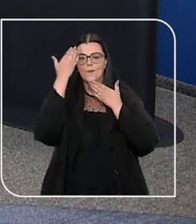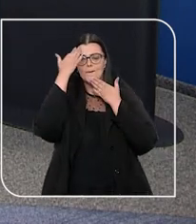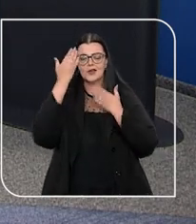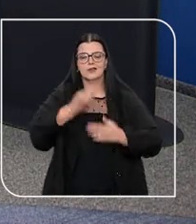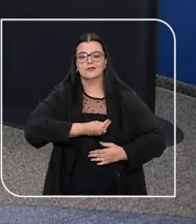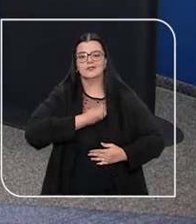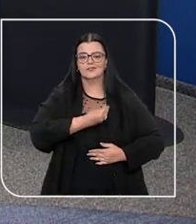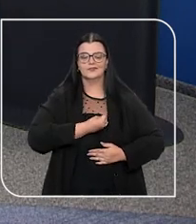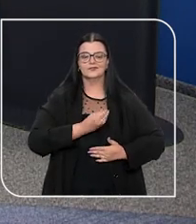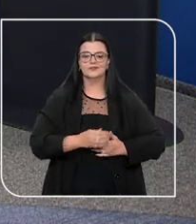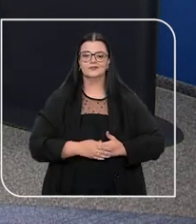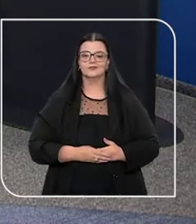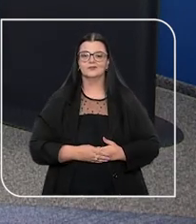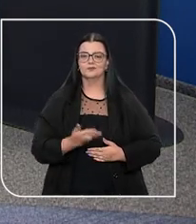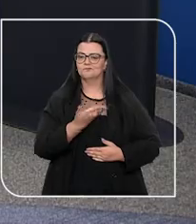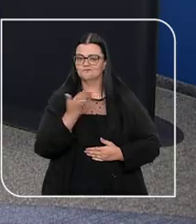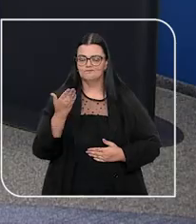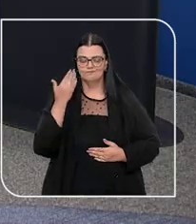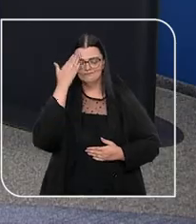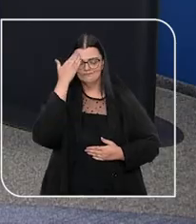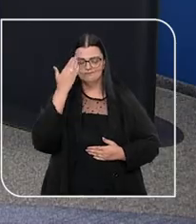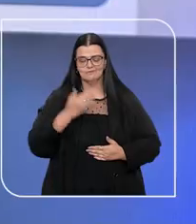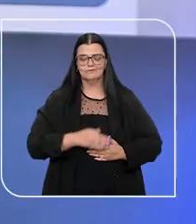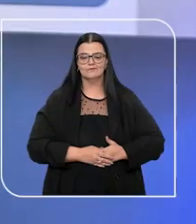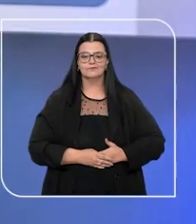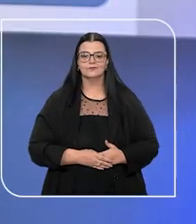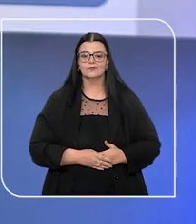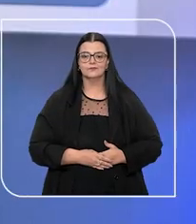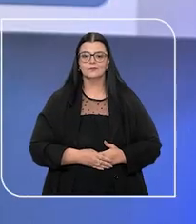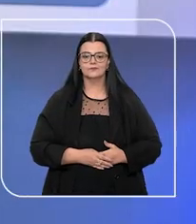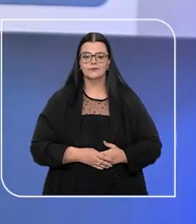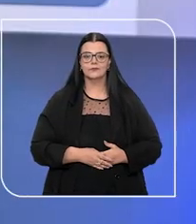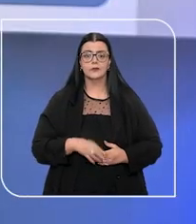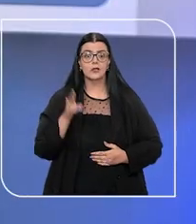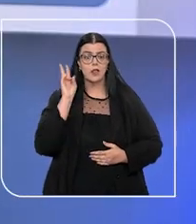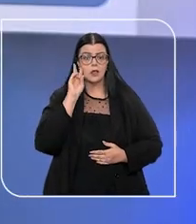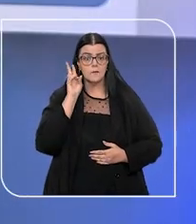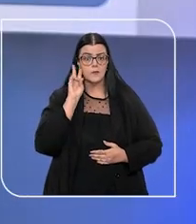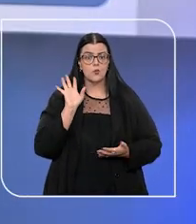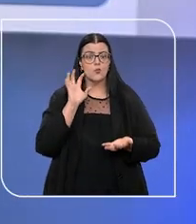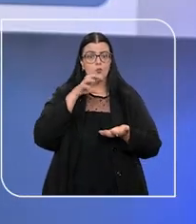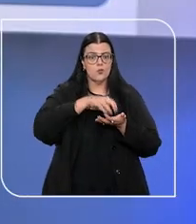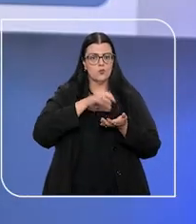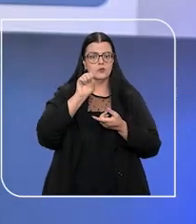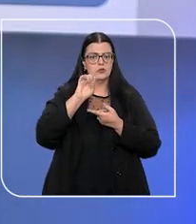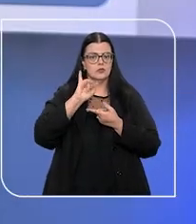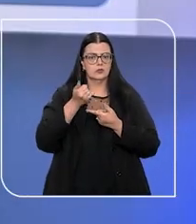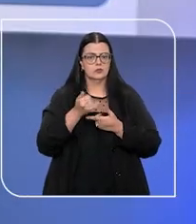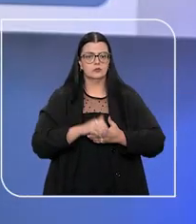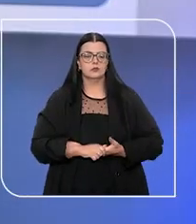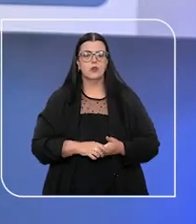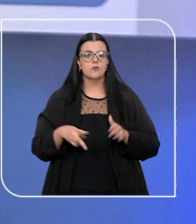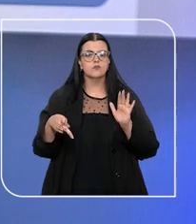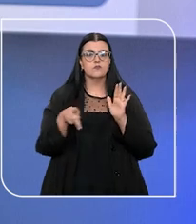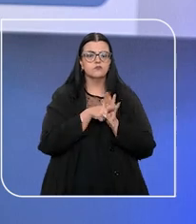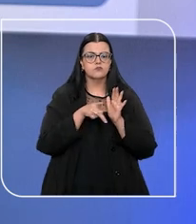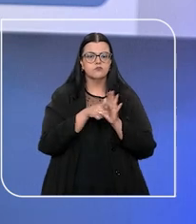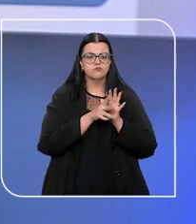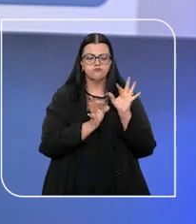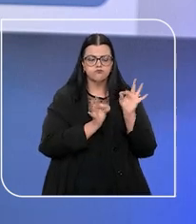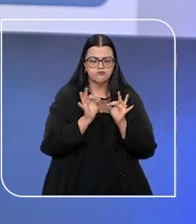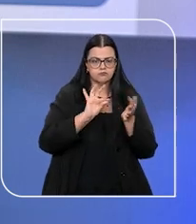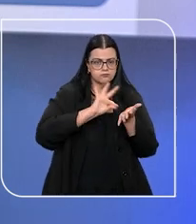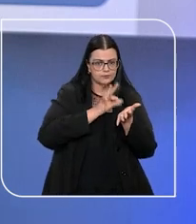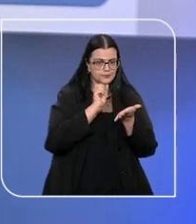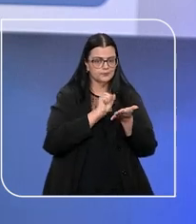pela sua participação. Obrigada a você, Kátia. Lembrando que o concurso do STJ é destinado à formação